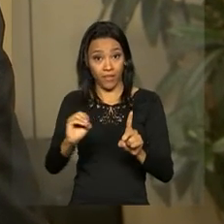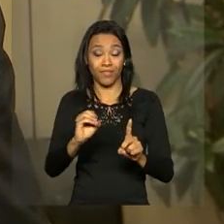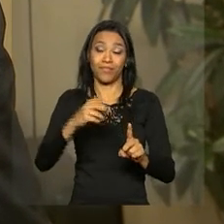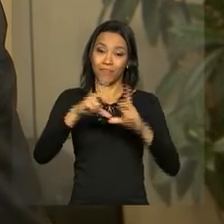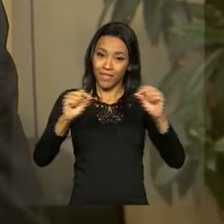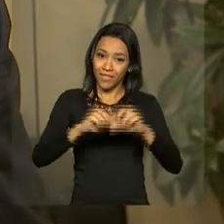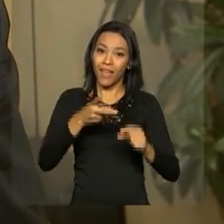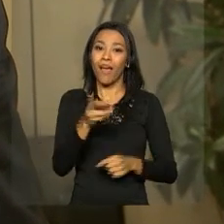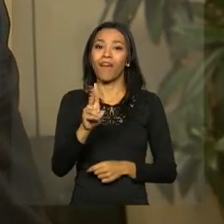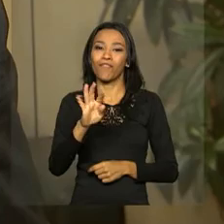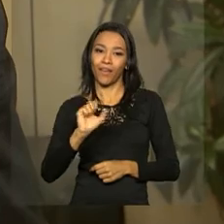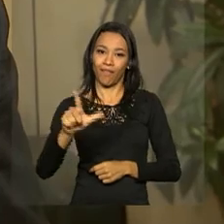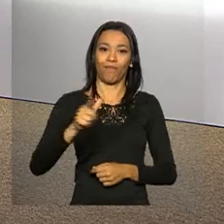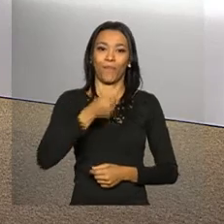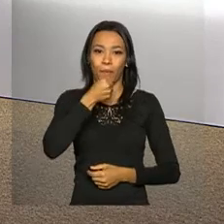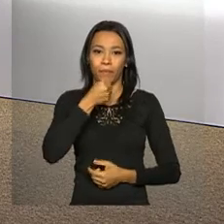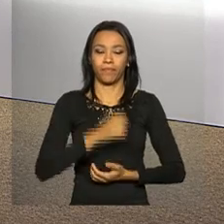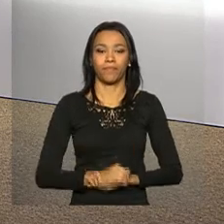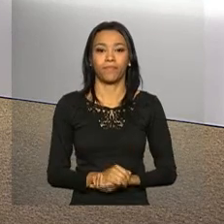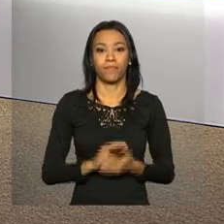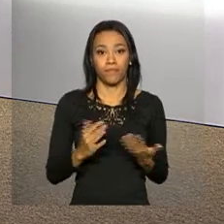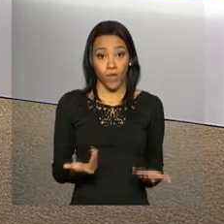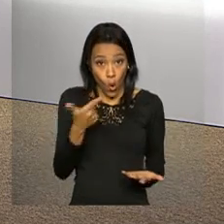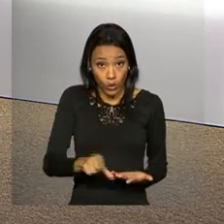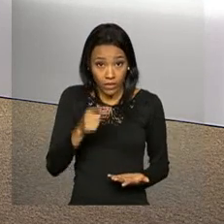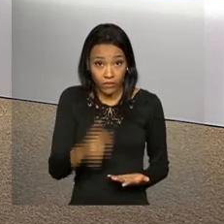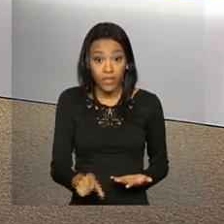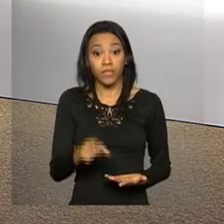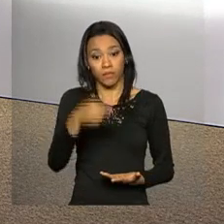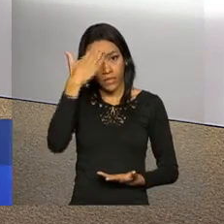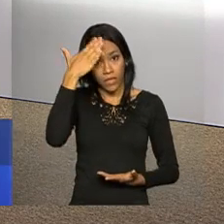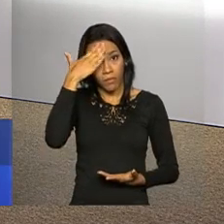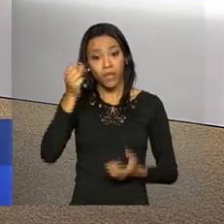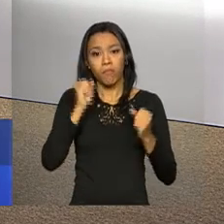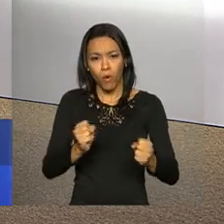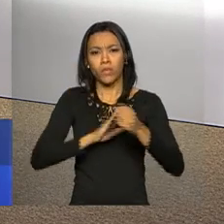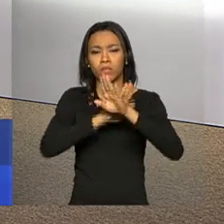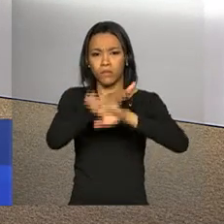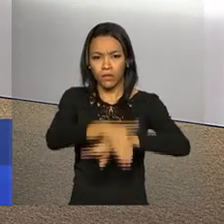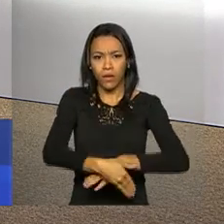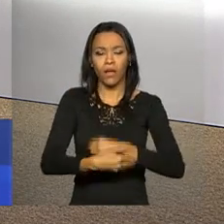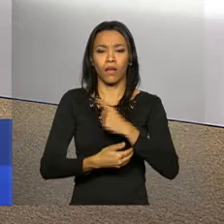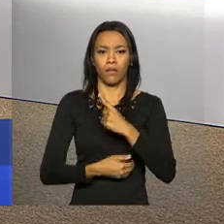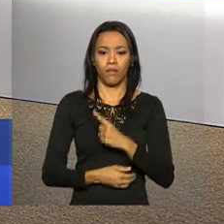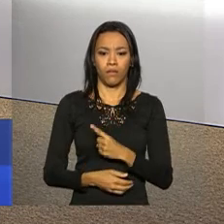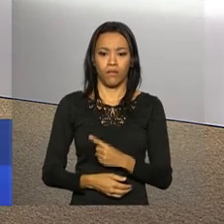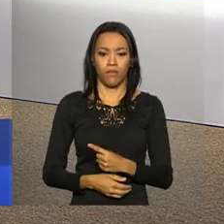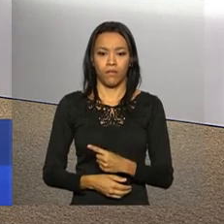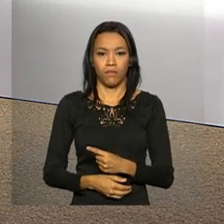Brasília, Rafael Gasparotto. Vou repetir o endereço, base-nacional-comum.mec.gov